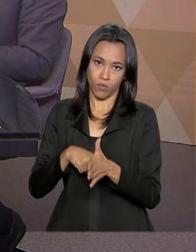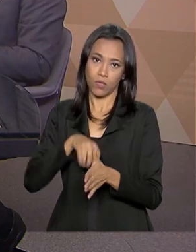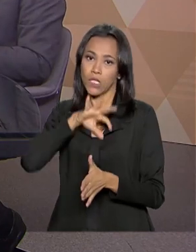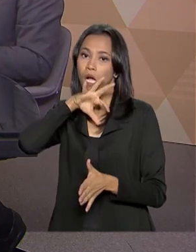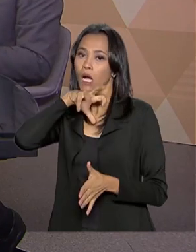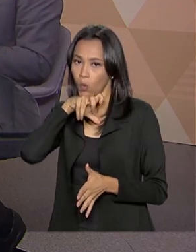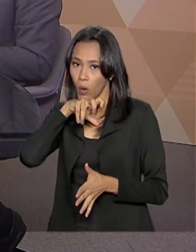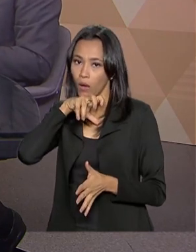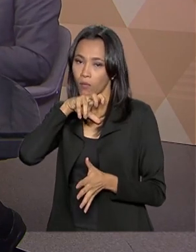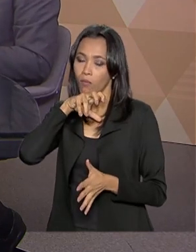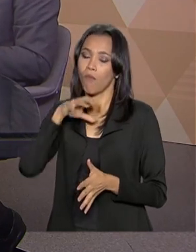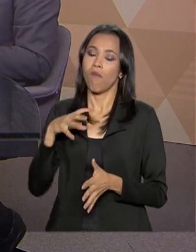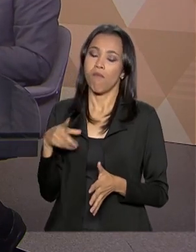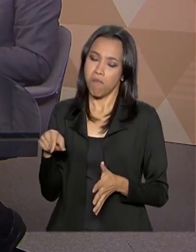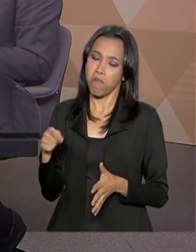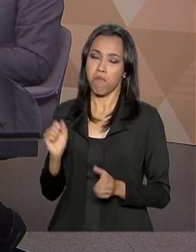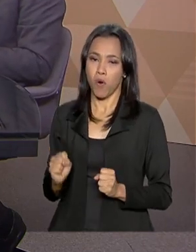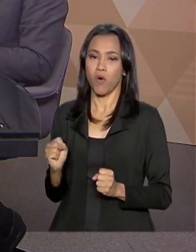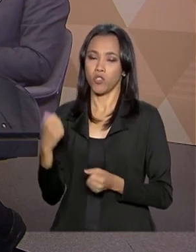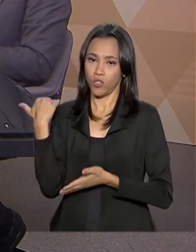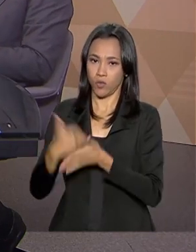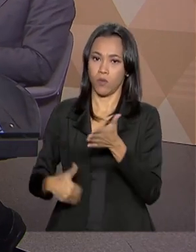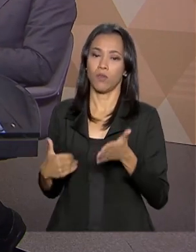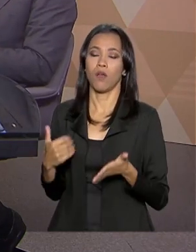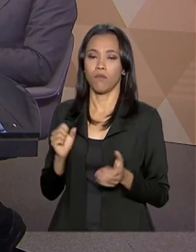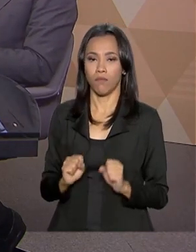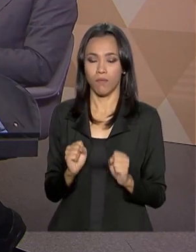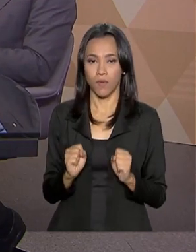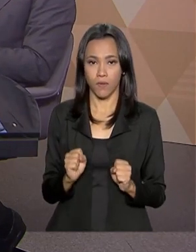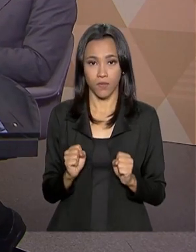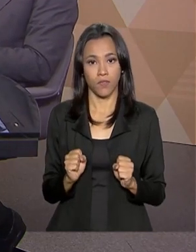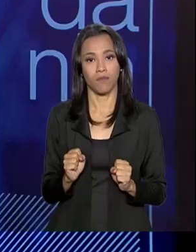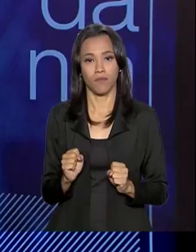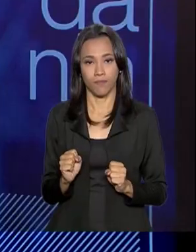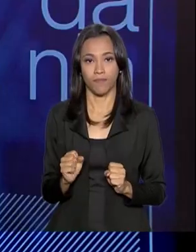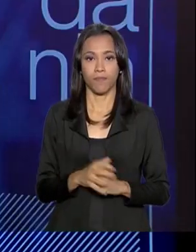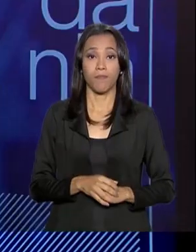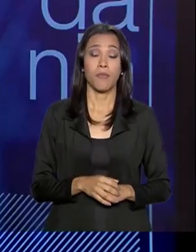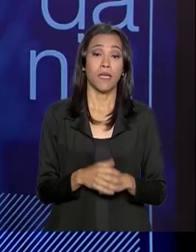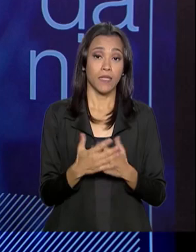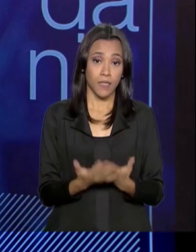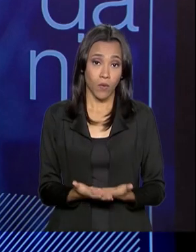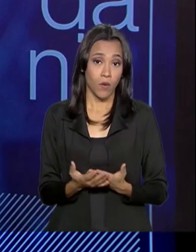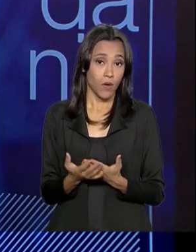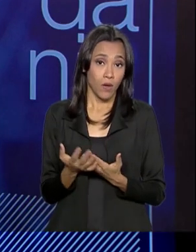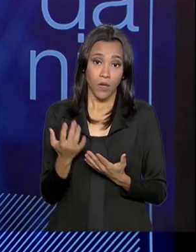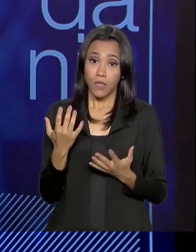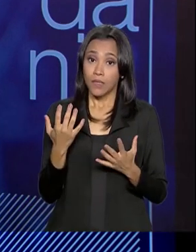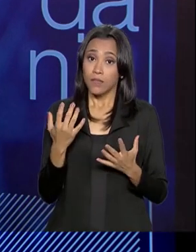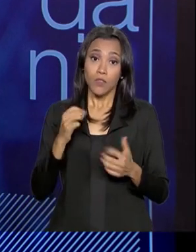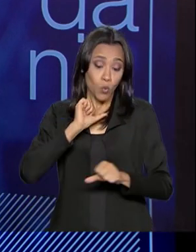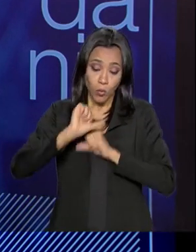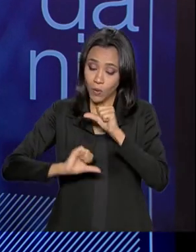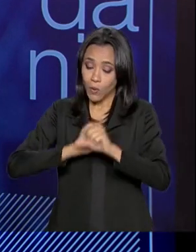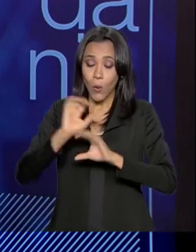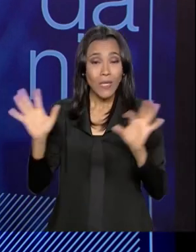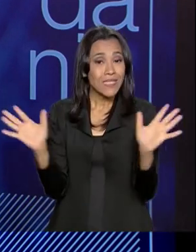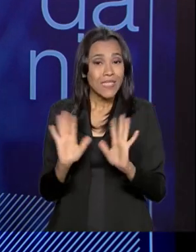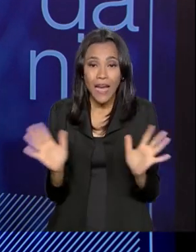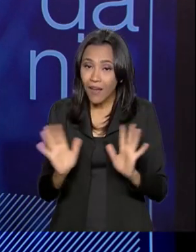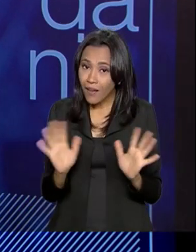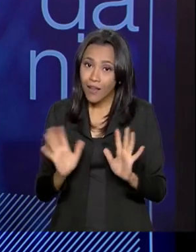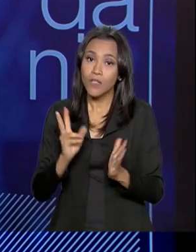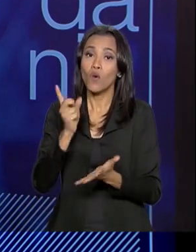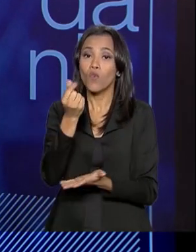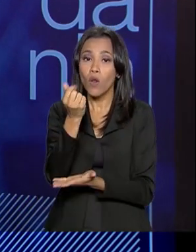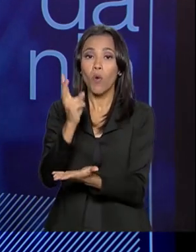aquilo ali, ele não paga o imposto de renda. Ele abate. Ele abate no imposto de renda, é isenção fiscal. Sem alterar o valor global, modificar os critérios. A gente